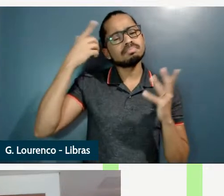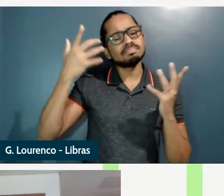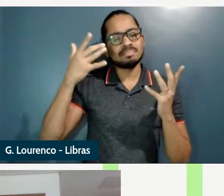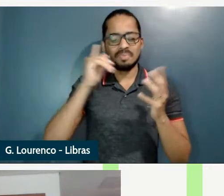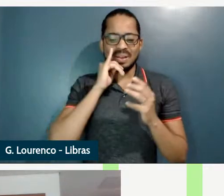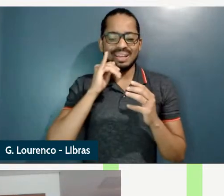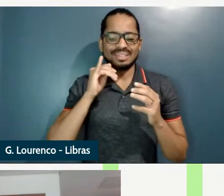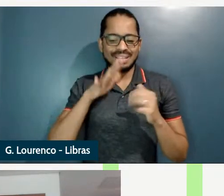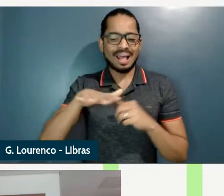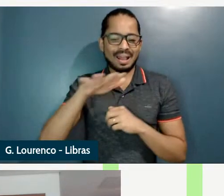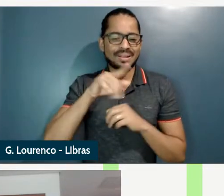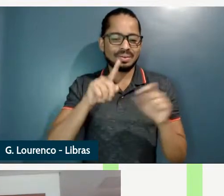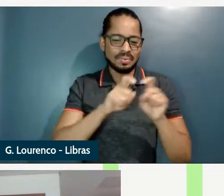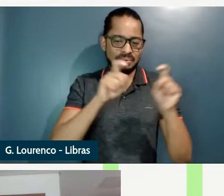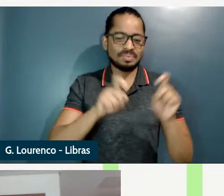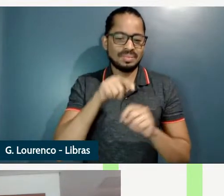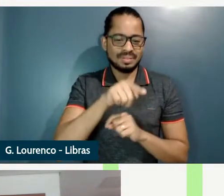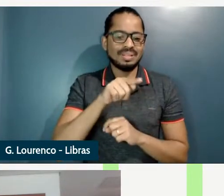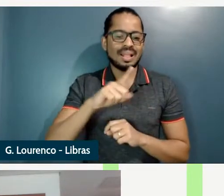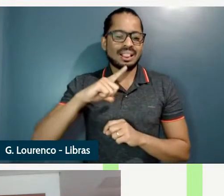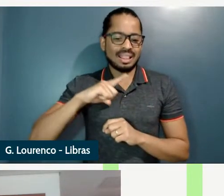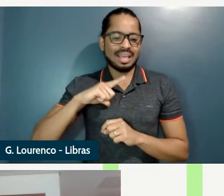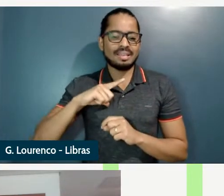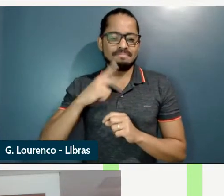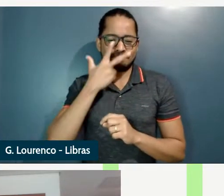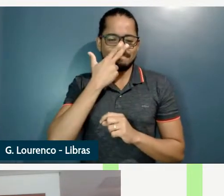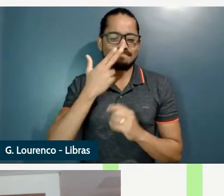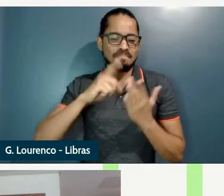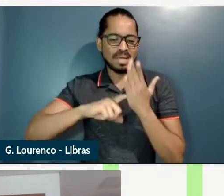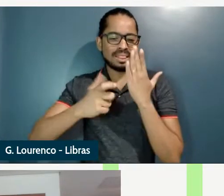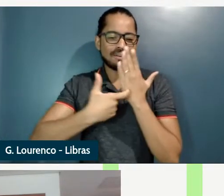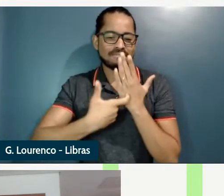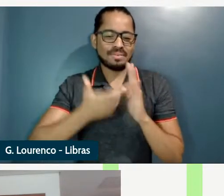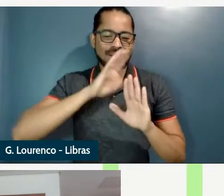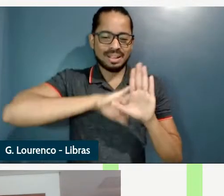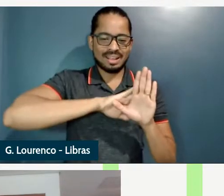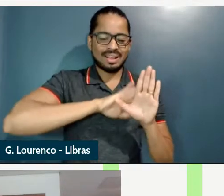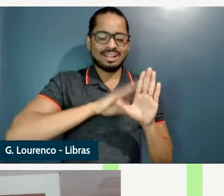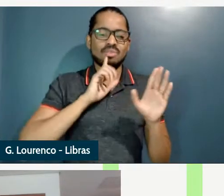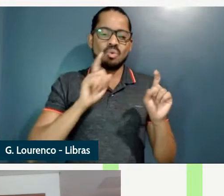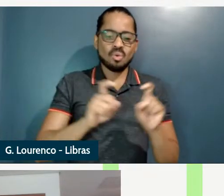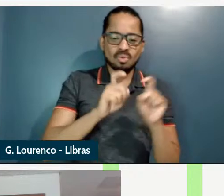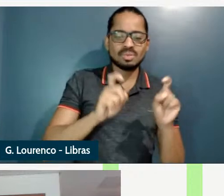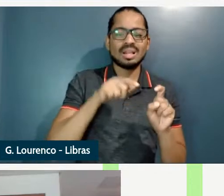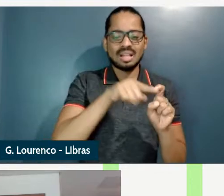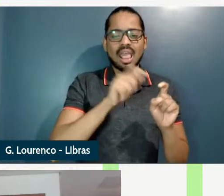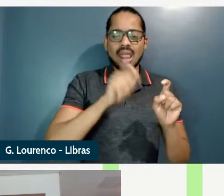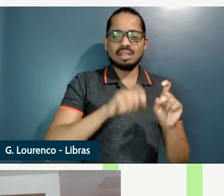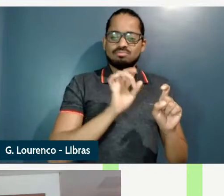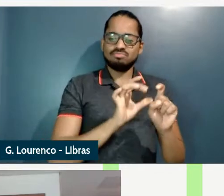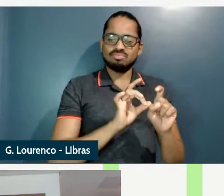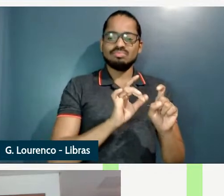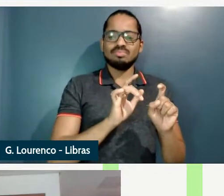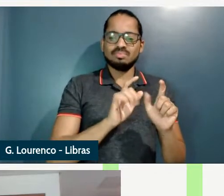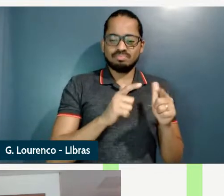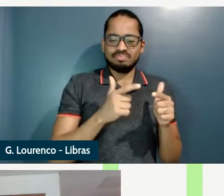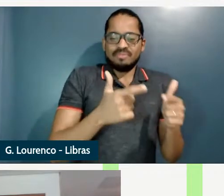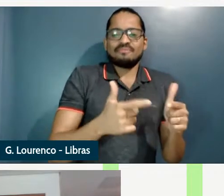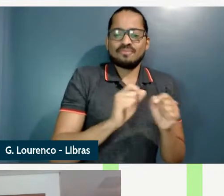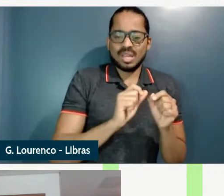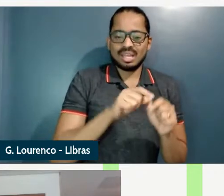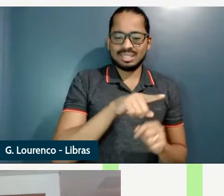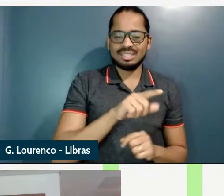gente mexe com um computador tem essa essa leitura metafórica do computador meio como a gente mas